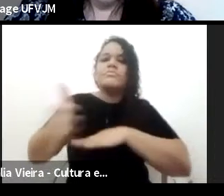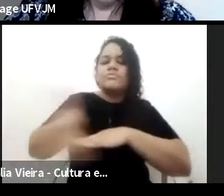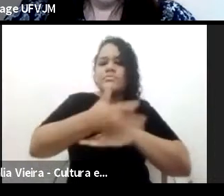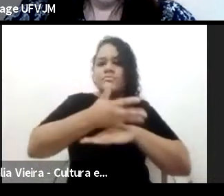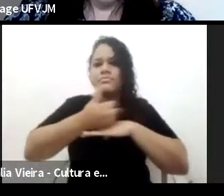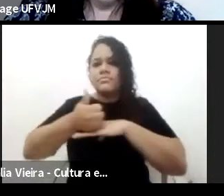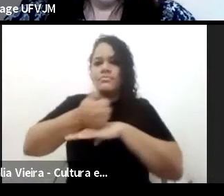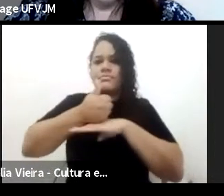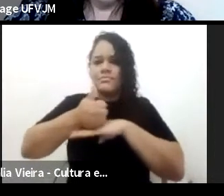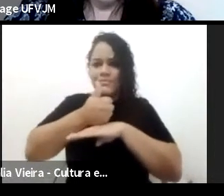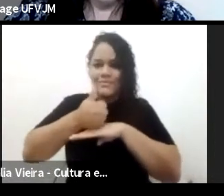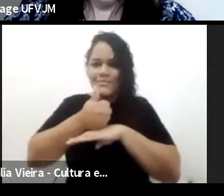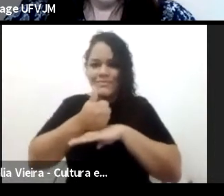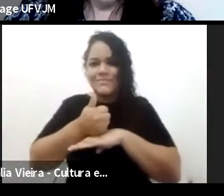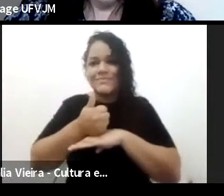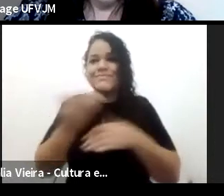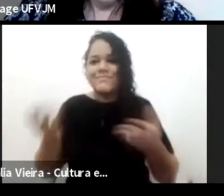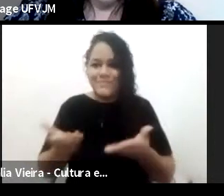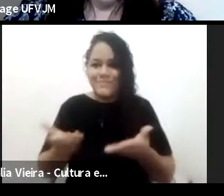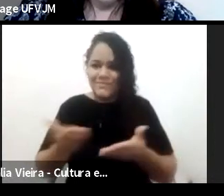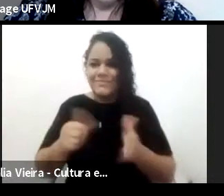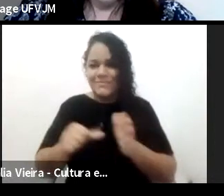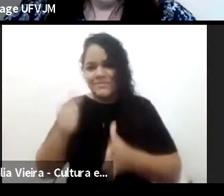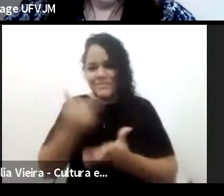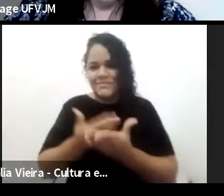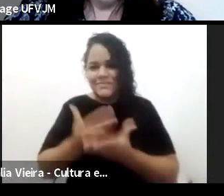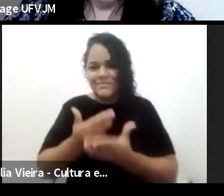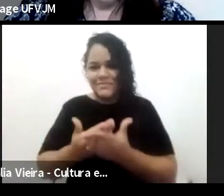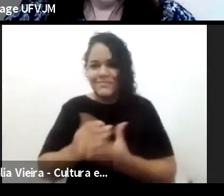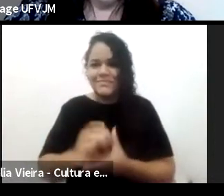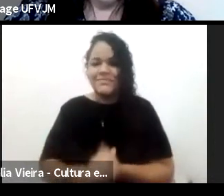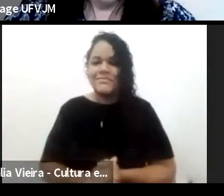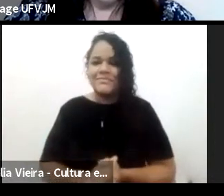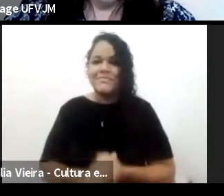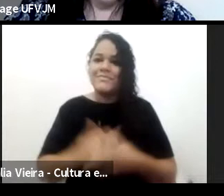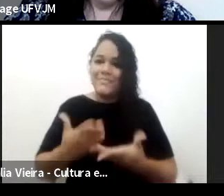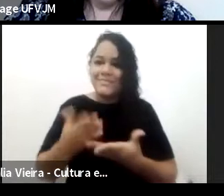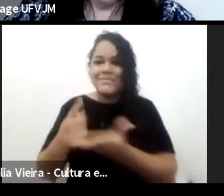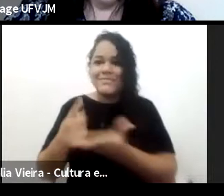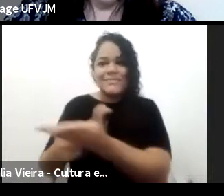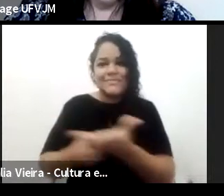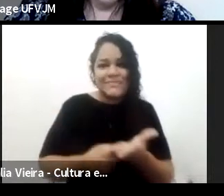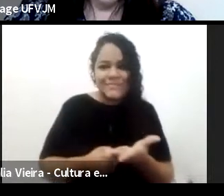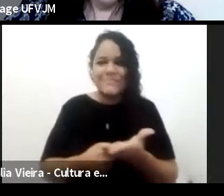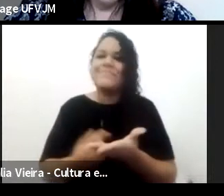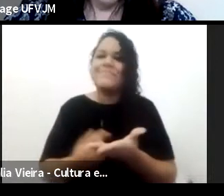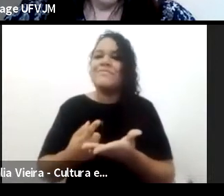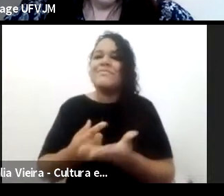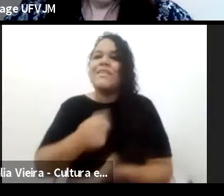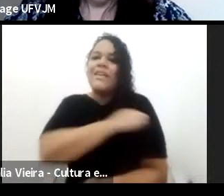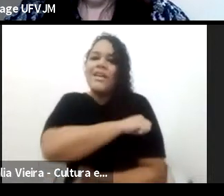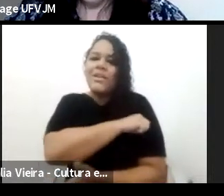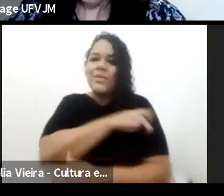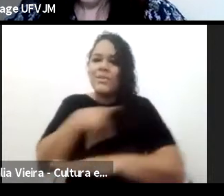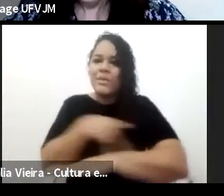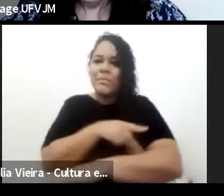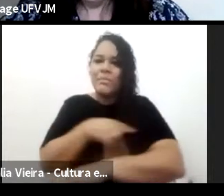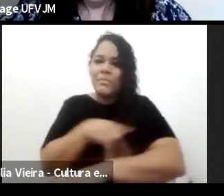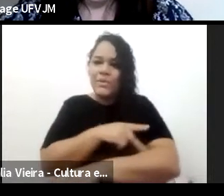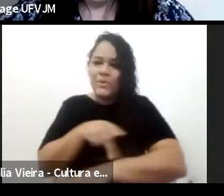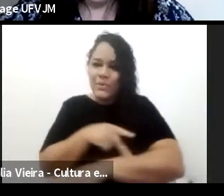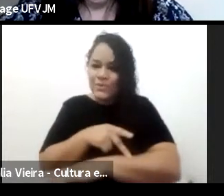Então, nós convidamos a aluna do curso de pedagogia, Kenia Gazola, para fazer a apresentação da nossa